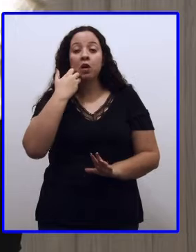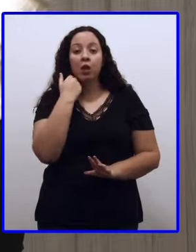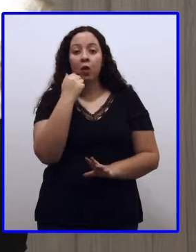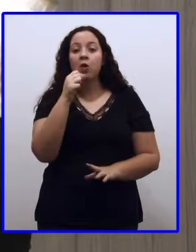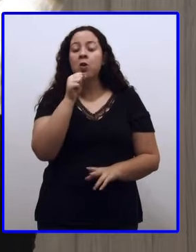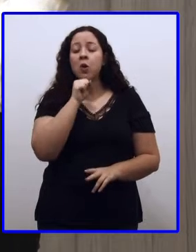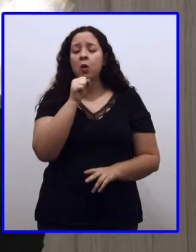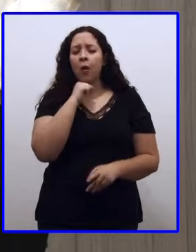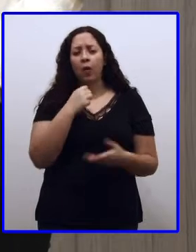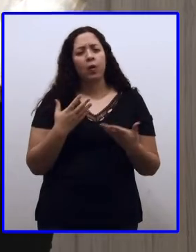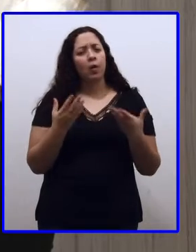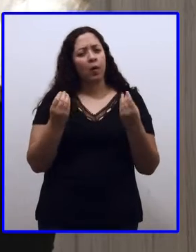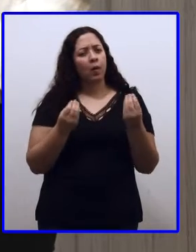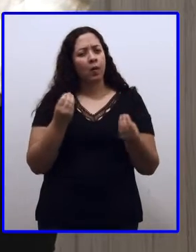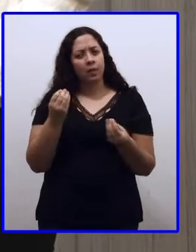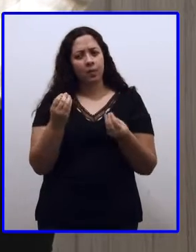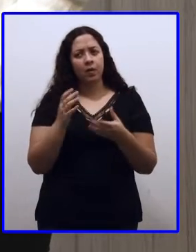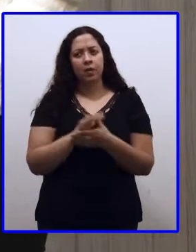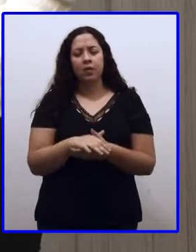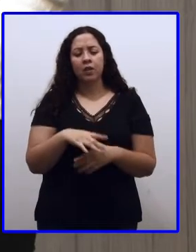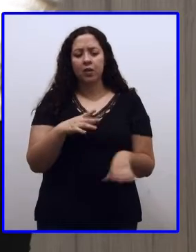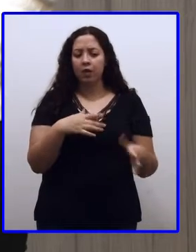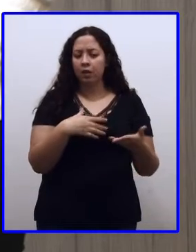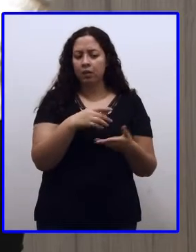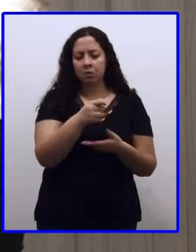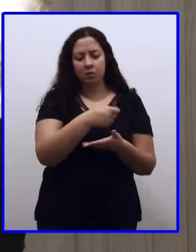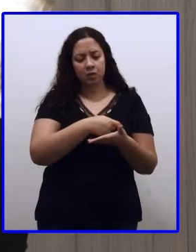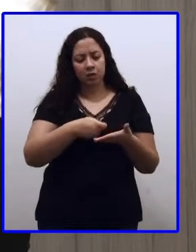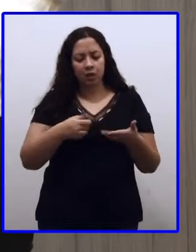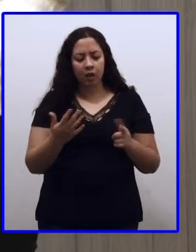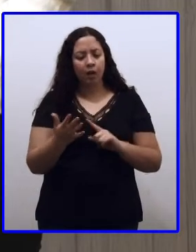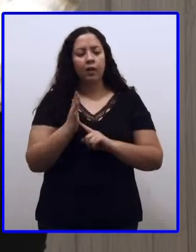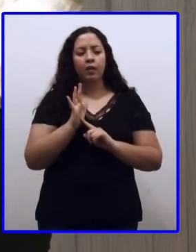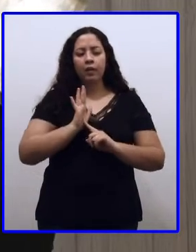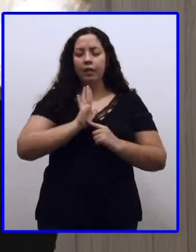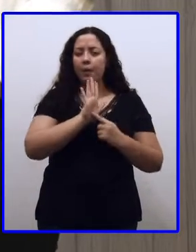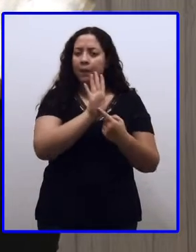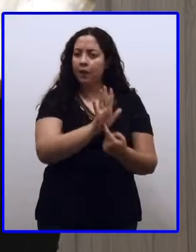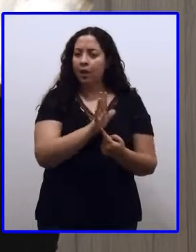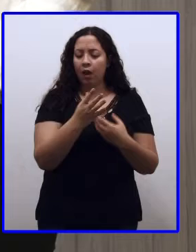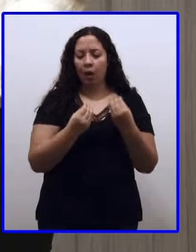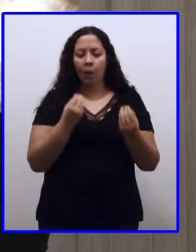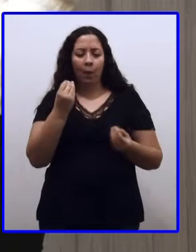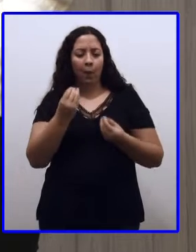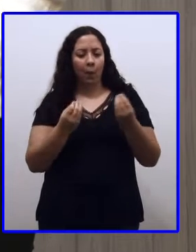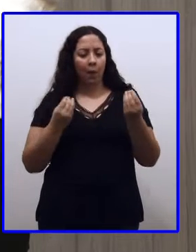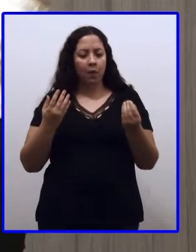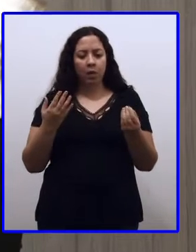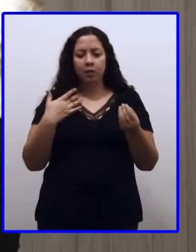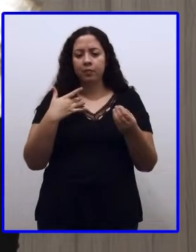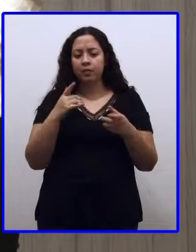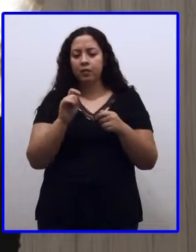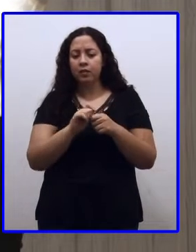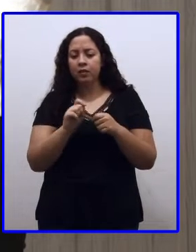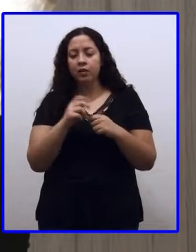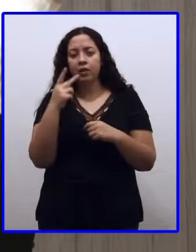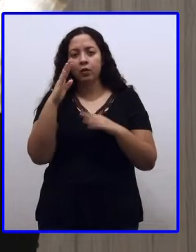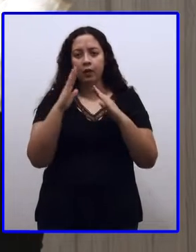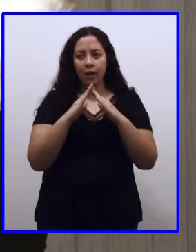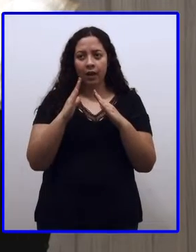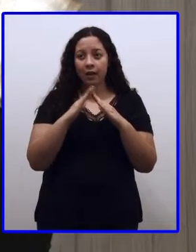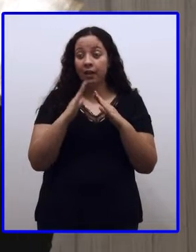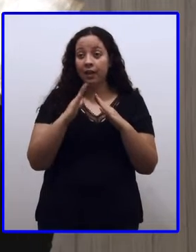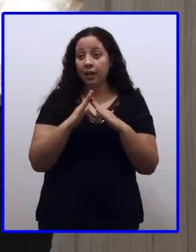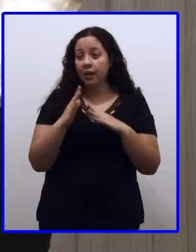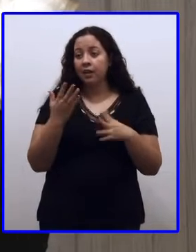Como que funciona? Você vai pegar uma folha de caderno e vai contar, vai se apresentar, vai falar como que você está fazendo na sua casa com a